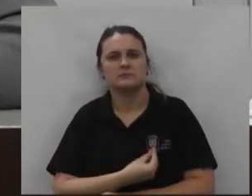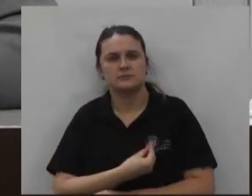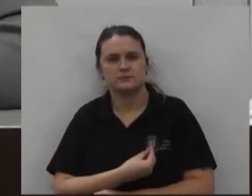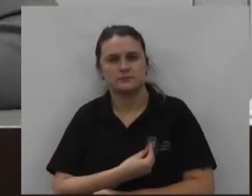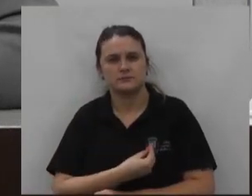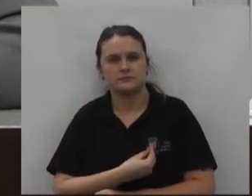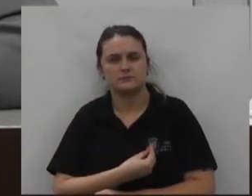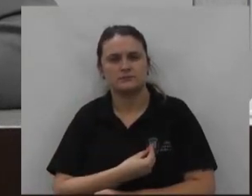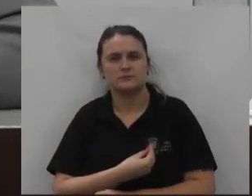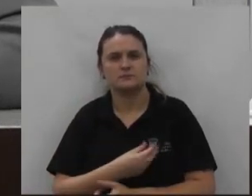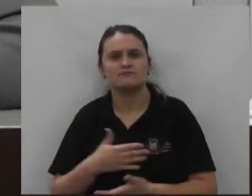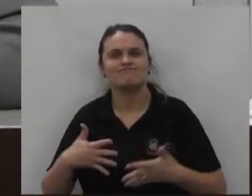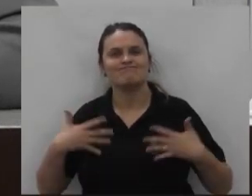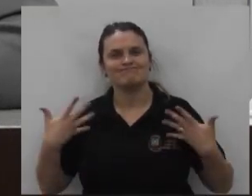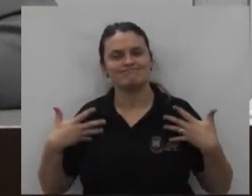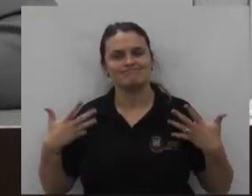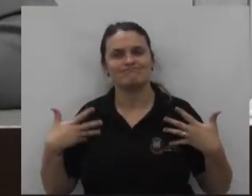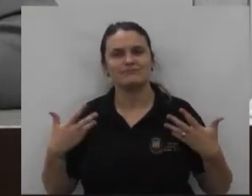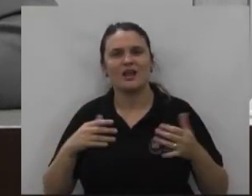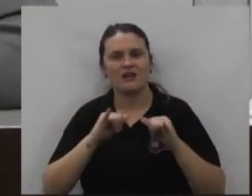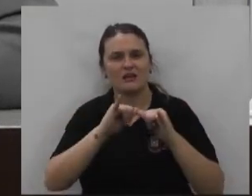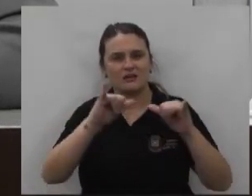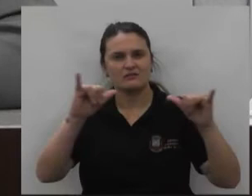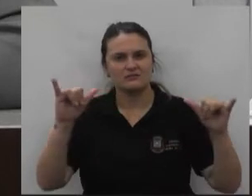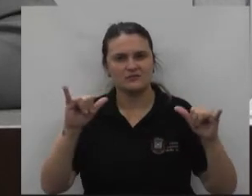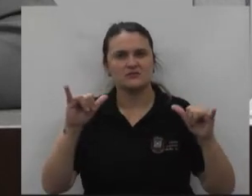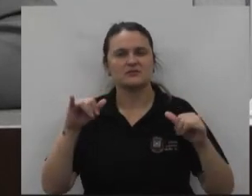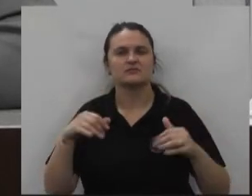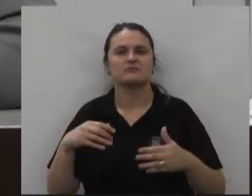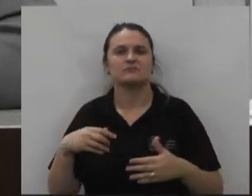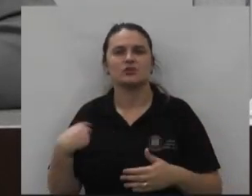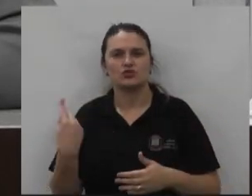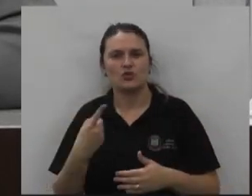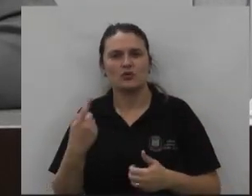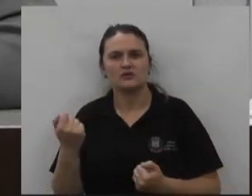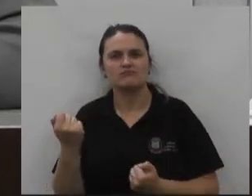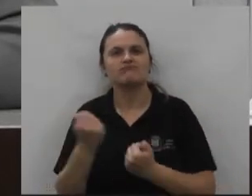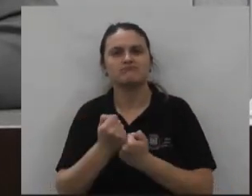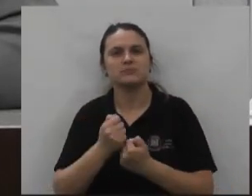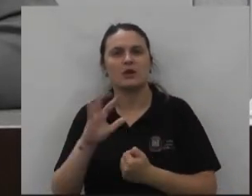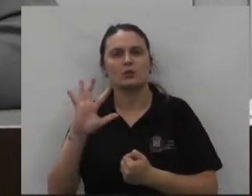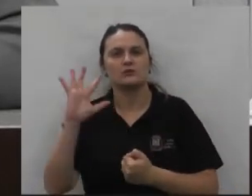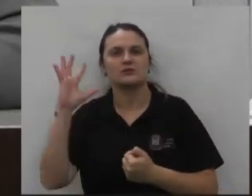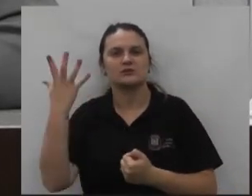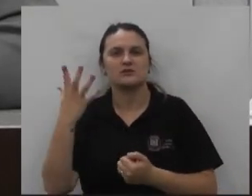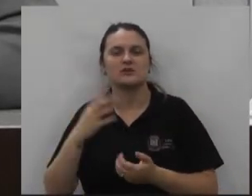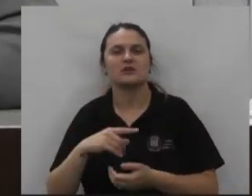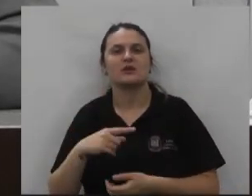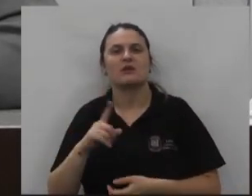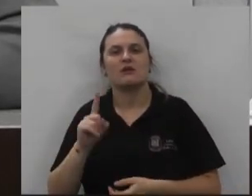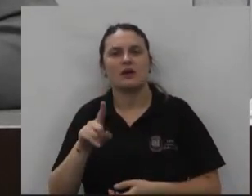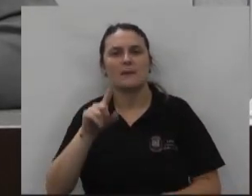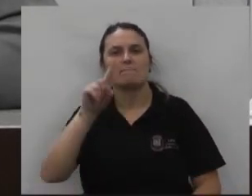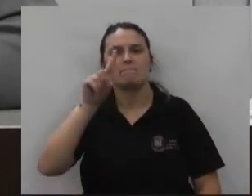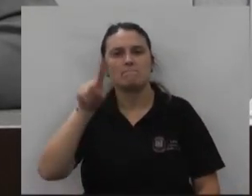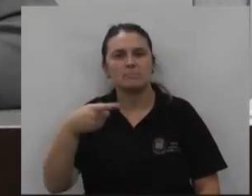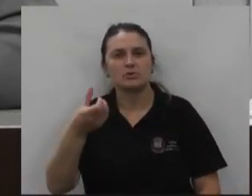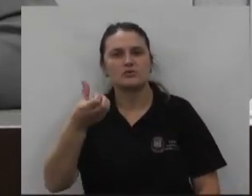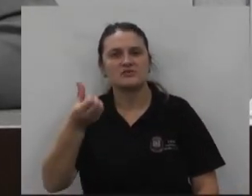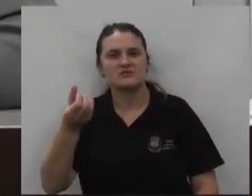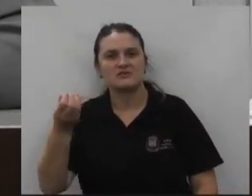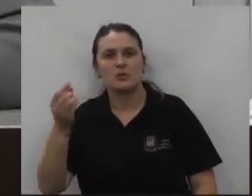presentes com muita alegria que nós contribuímos para que isso aconteça então são 1